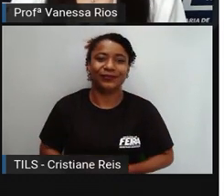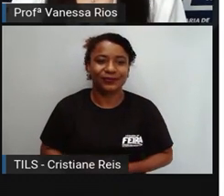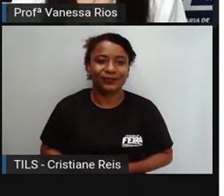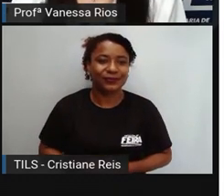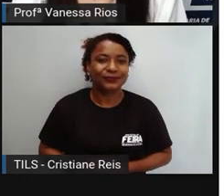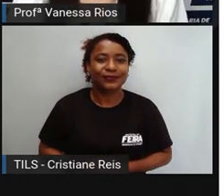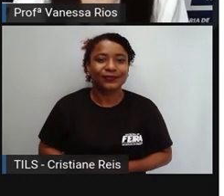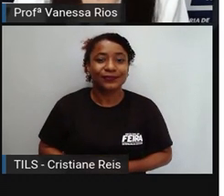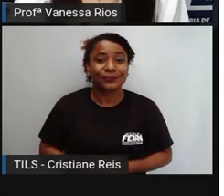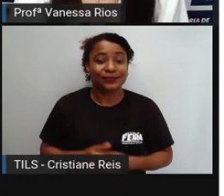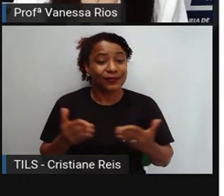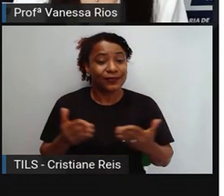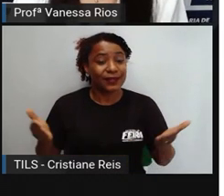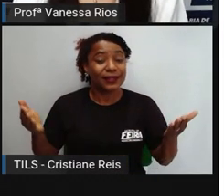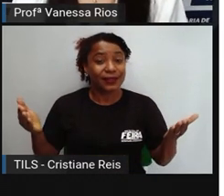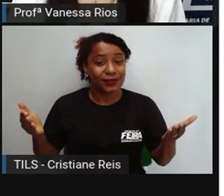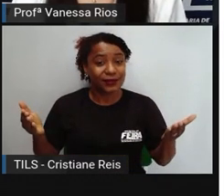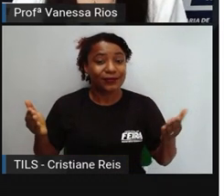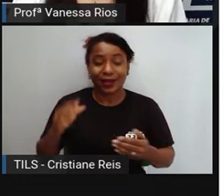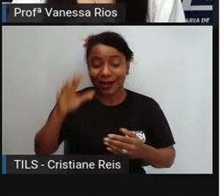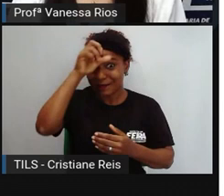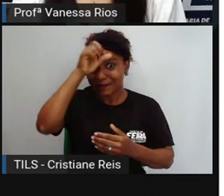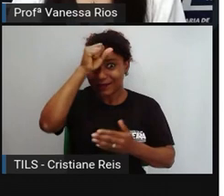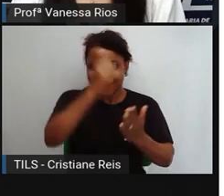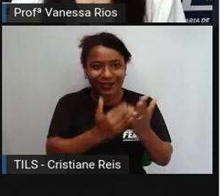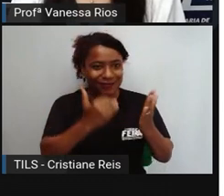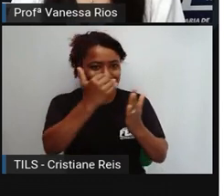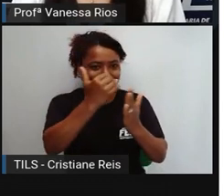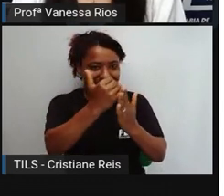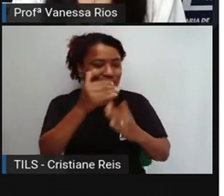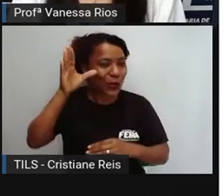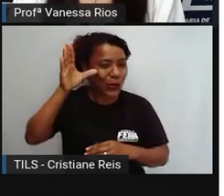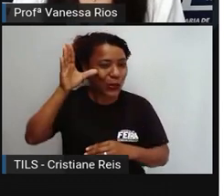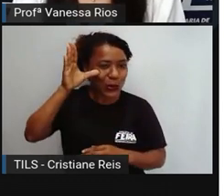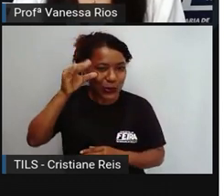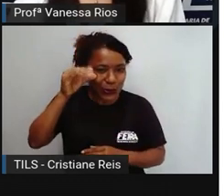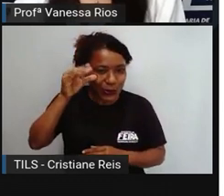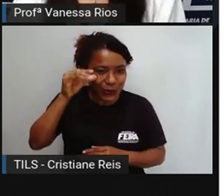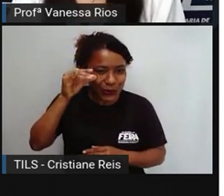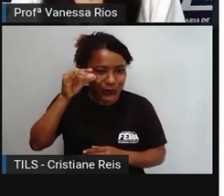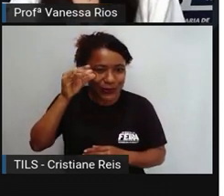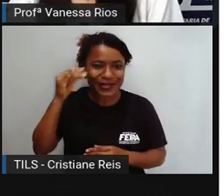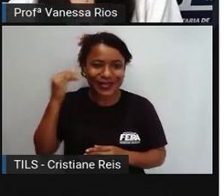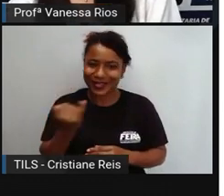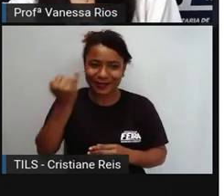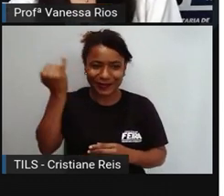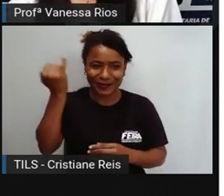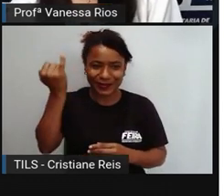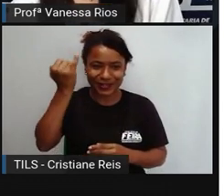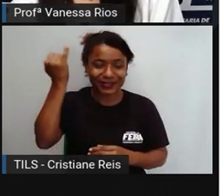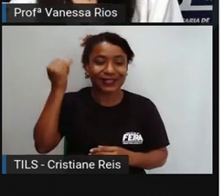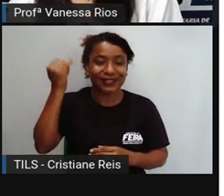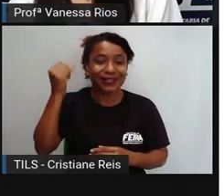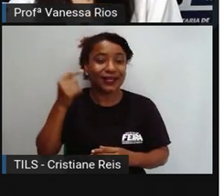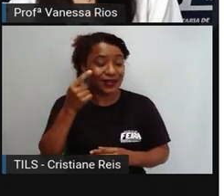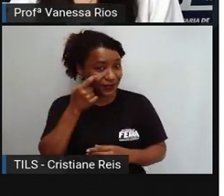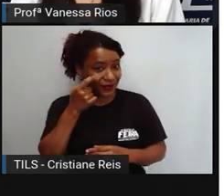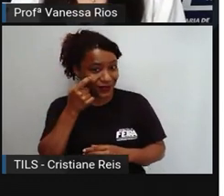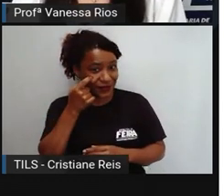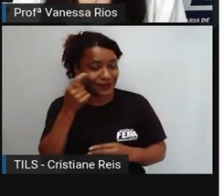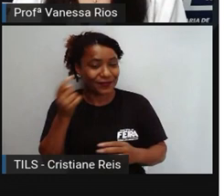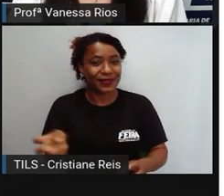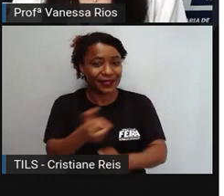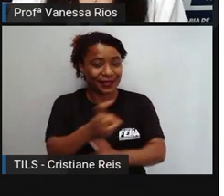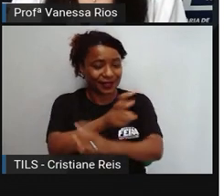E aí, para saber mais, a PRO traz aqui algumas informações sobre os aztecas, já que a gente está falando dos aztecas, e a PRO falou aí